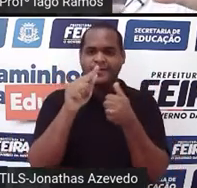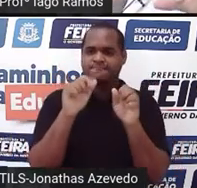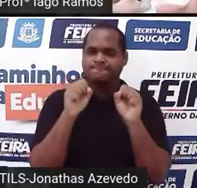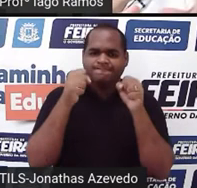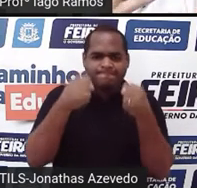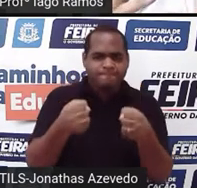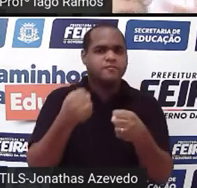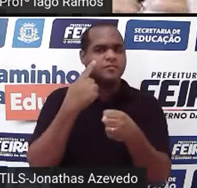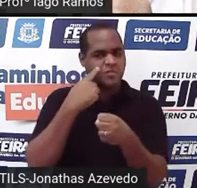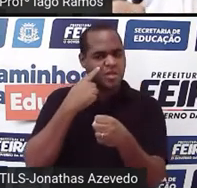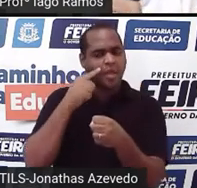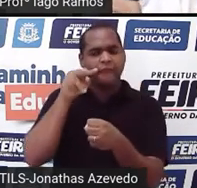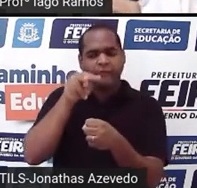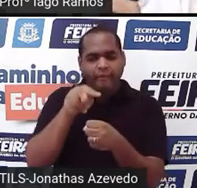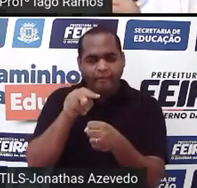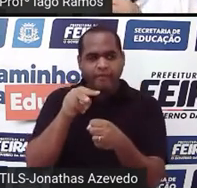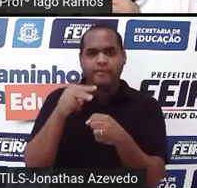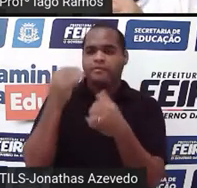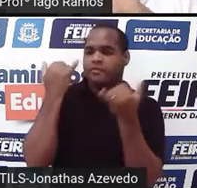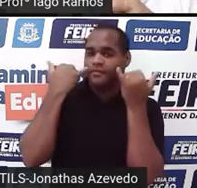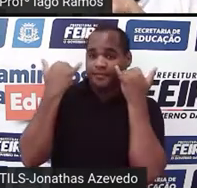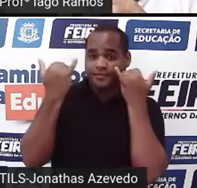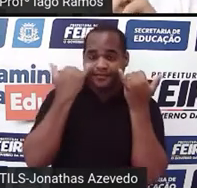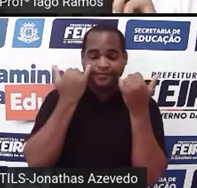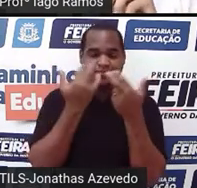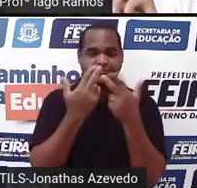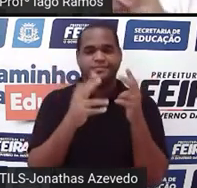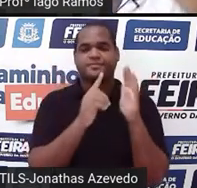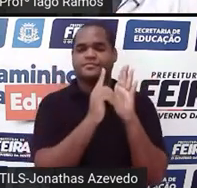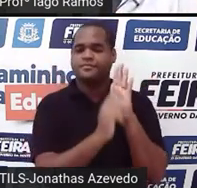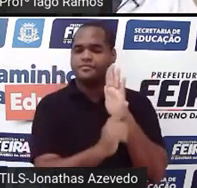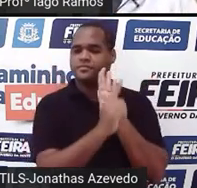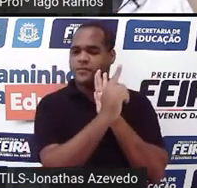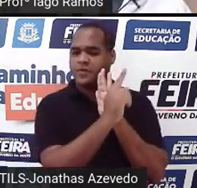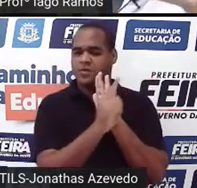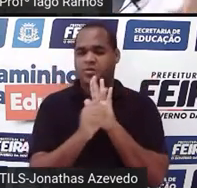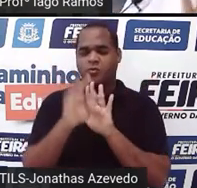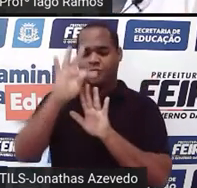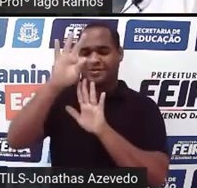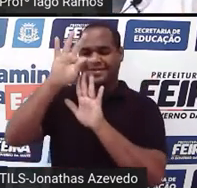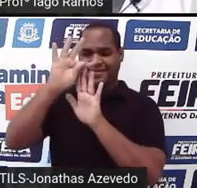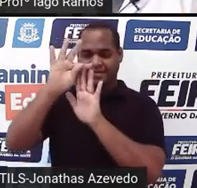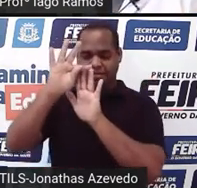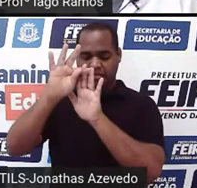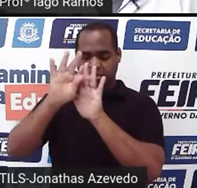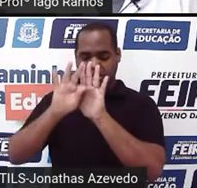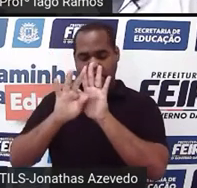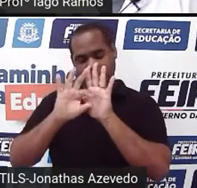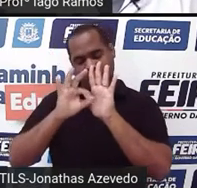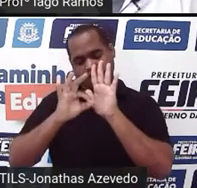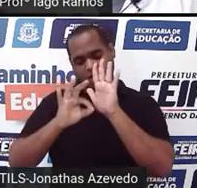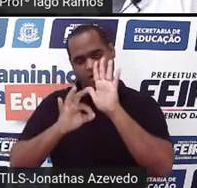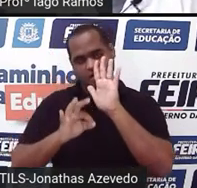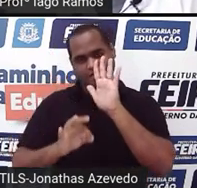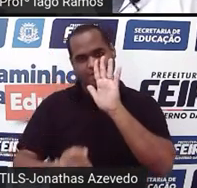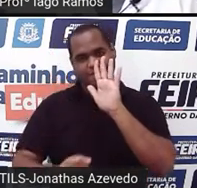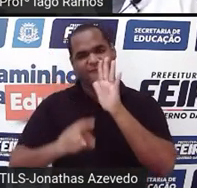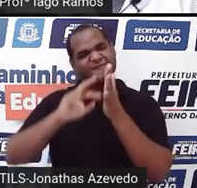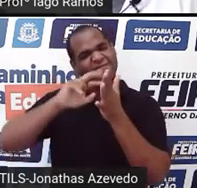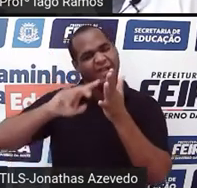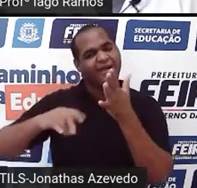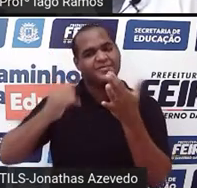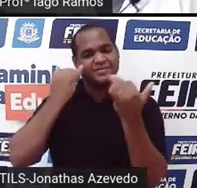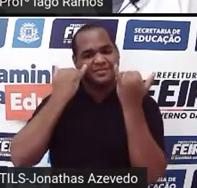informações em um gráfico do que ler, talvez, um texto enorme sobre essas informações.